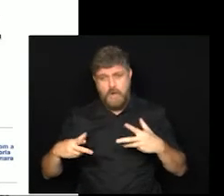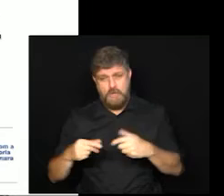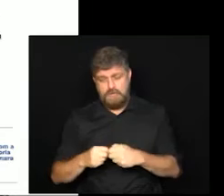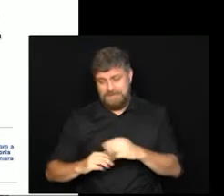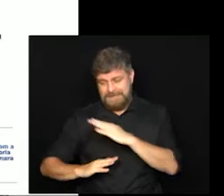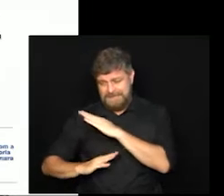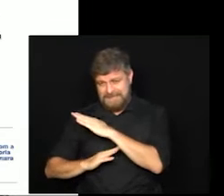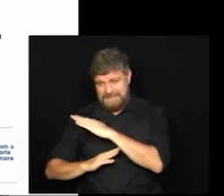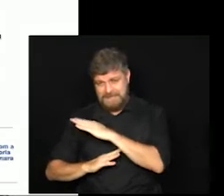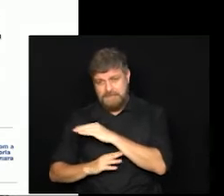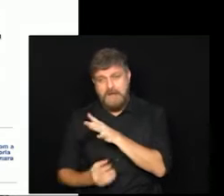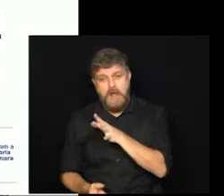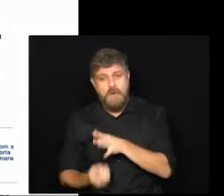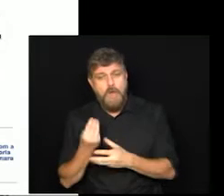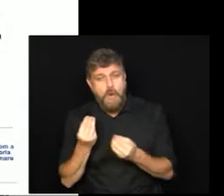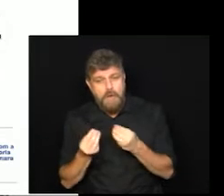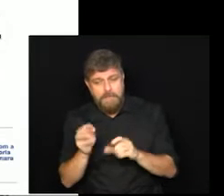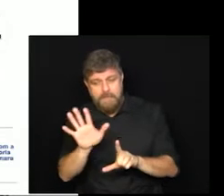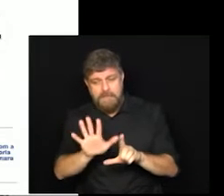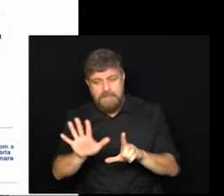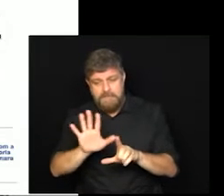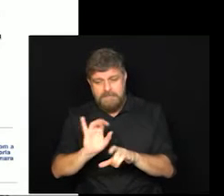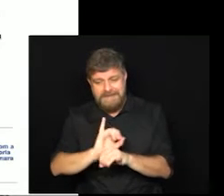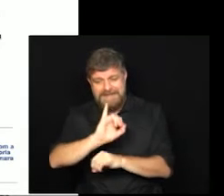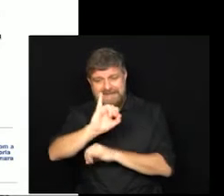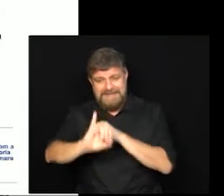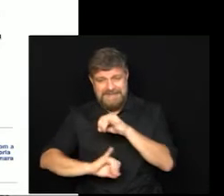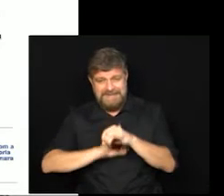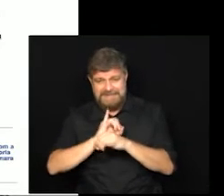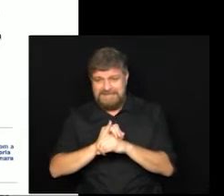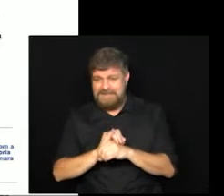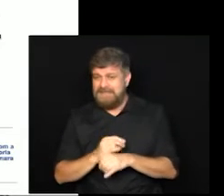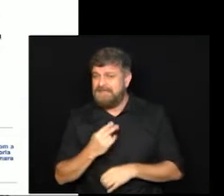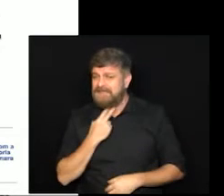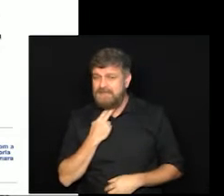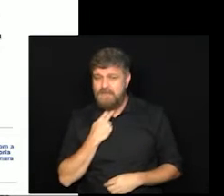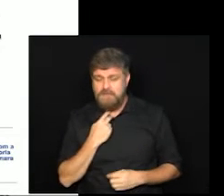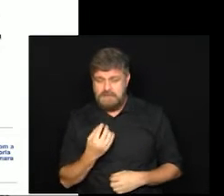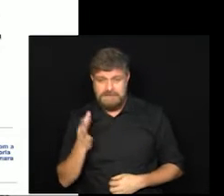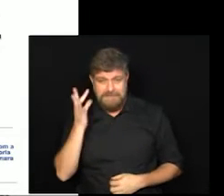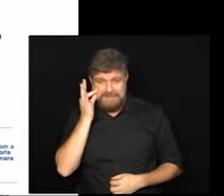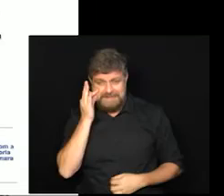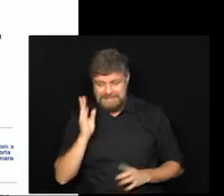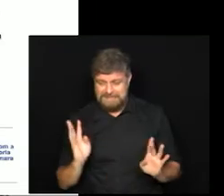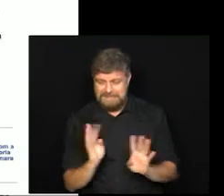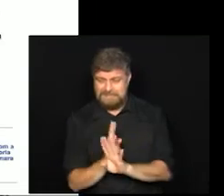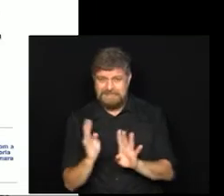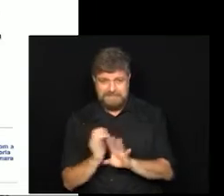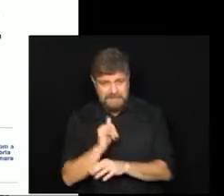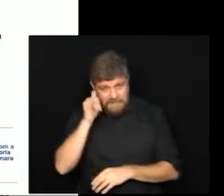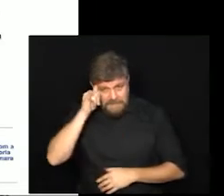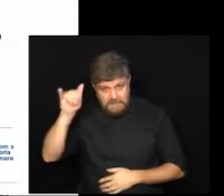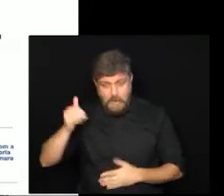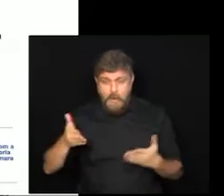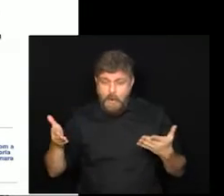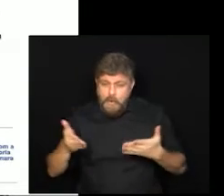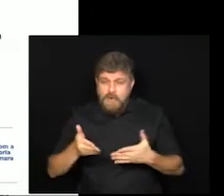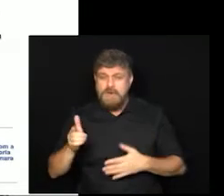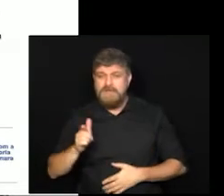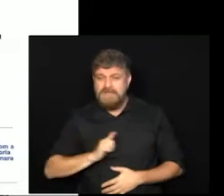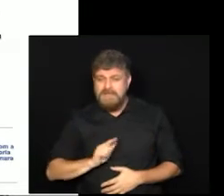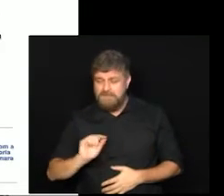legislativo eles acontecem de forma virtual para evitar aglomeração aqui no legislativo hoje nós já tivemos